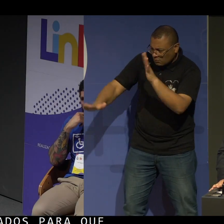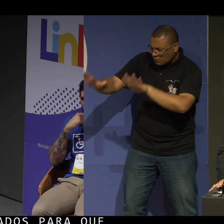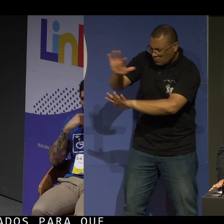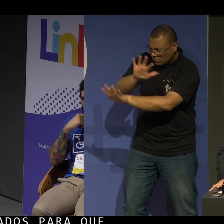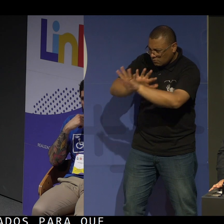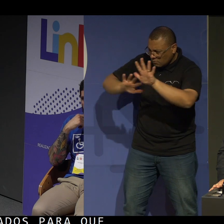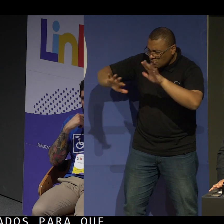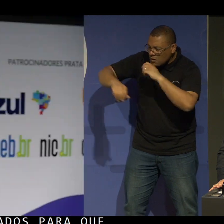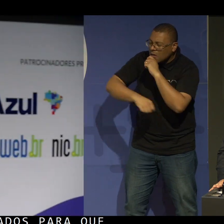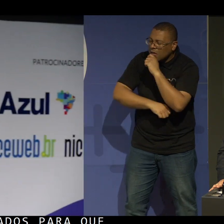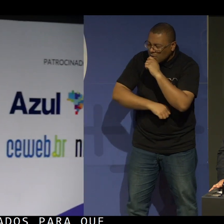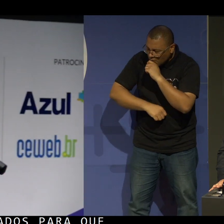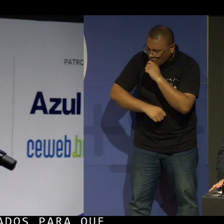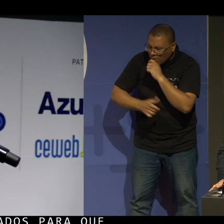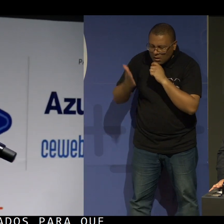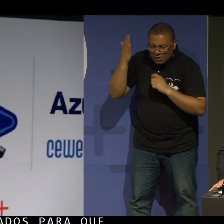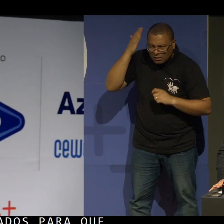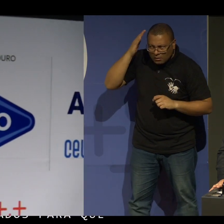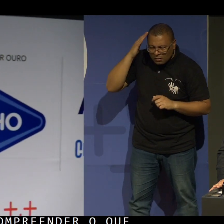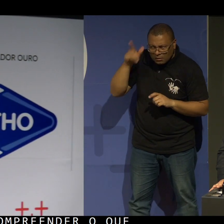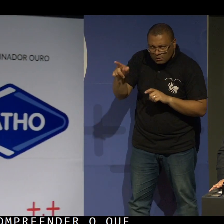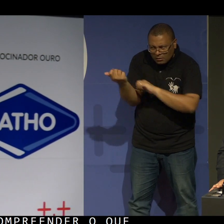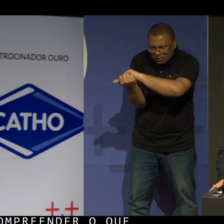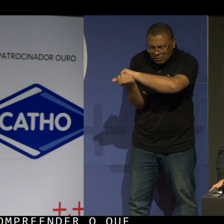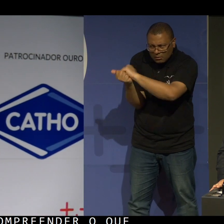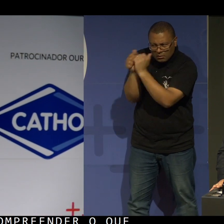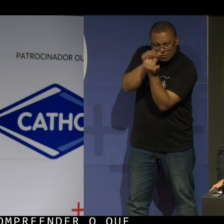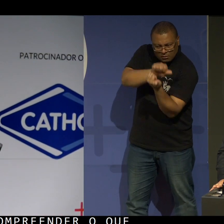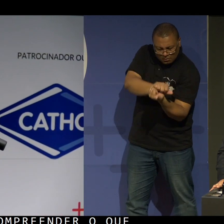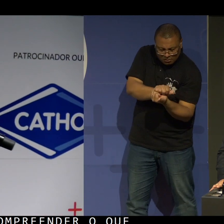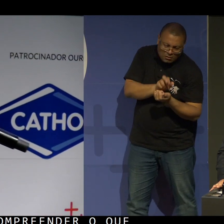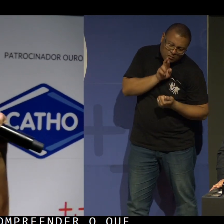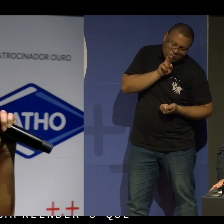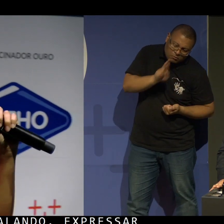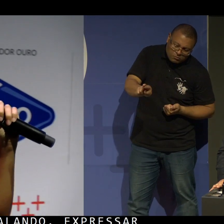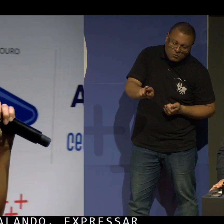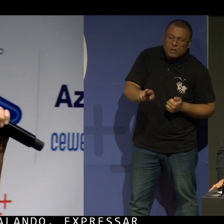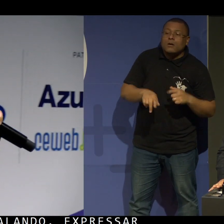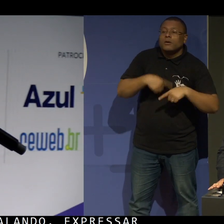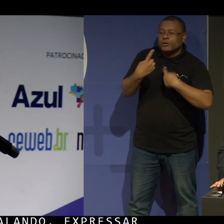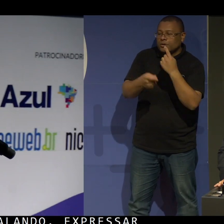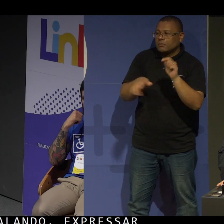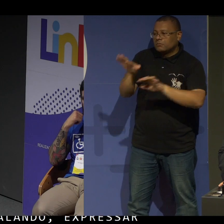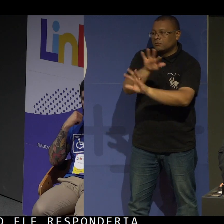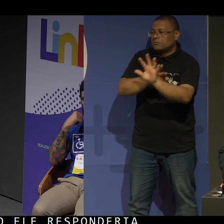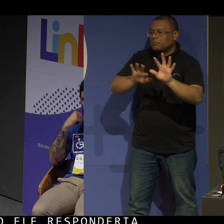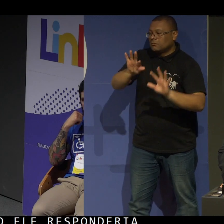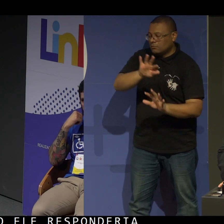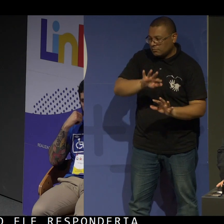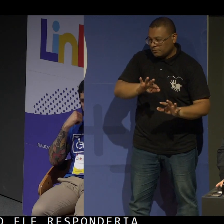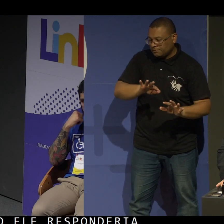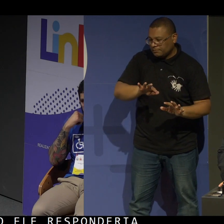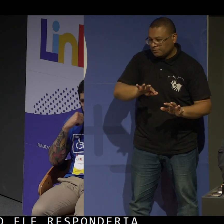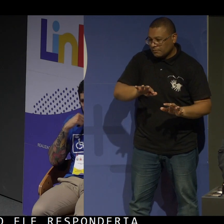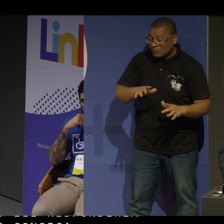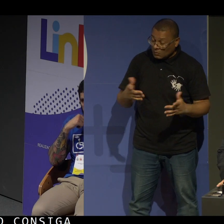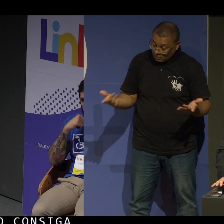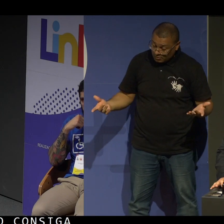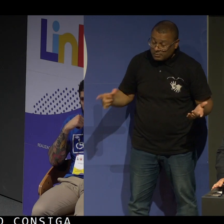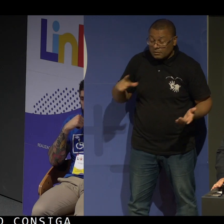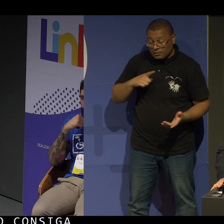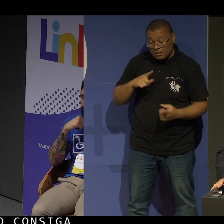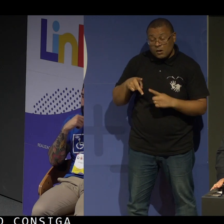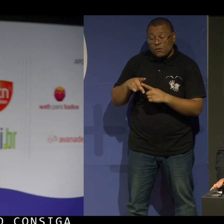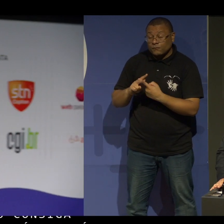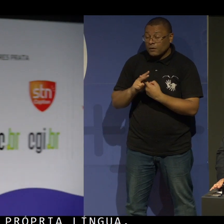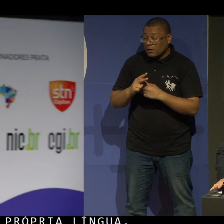expressar mentalmente como ele responderia para que um surdo consiga entender na sua própria língua. E essa é uma